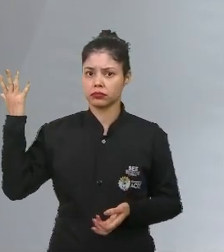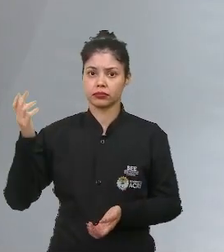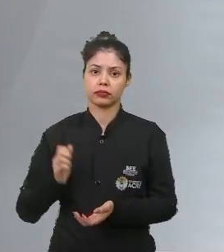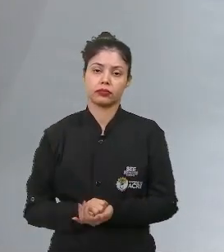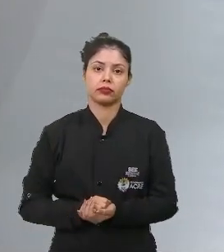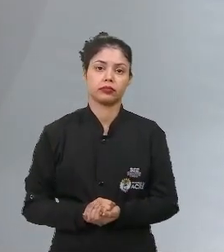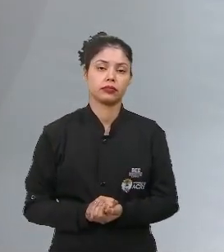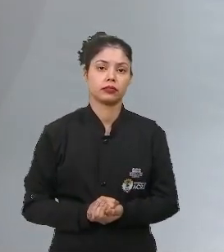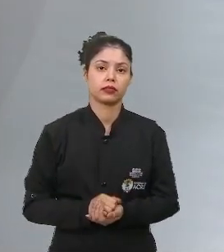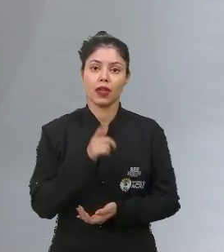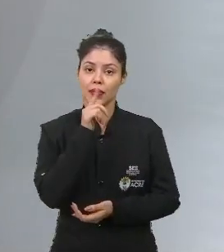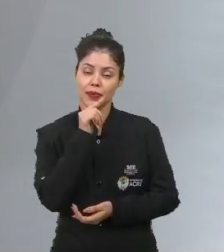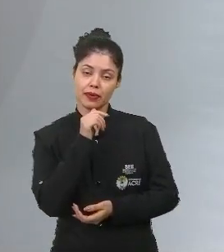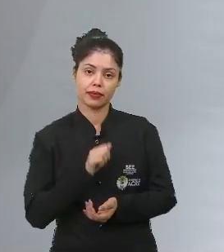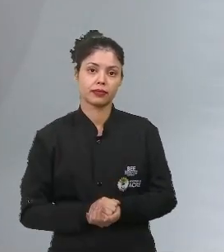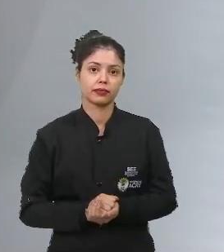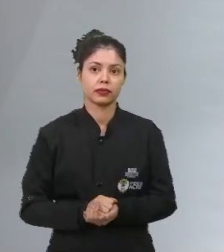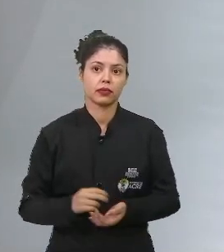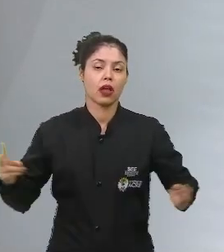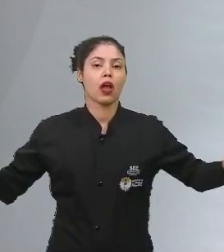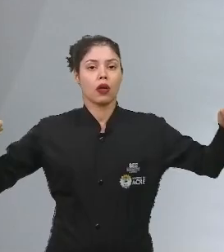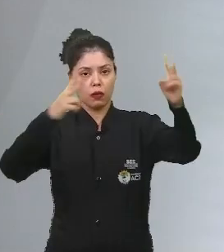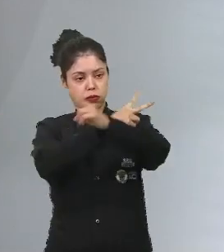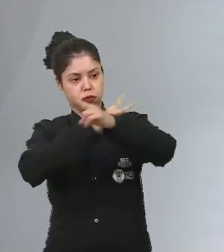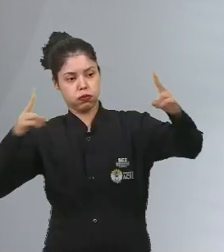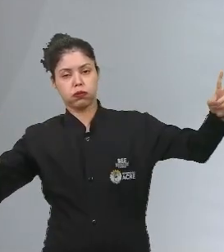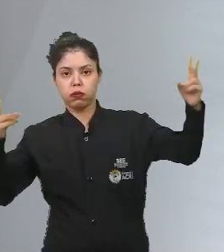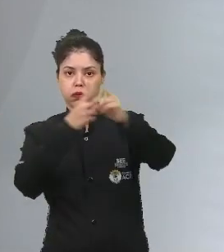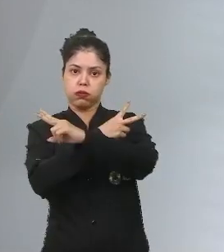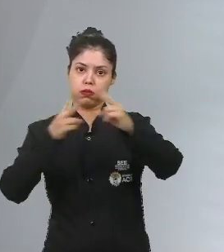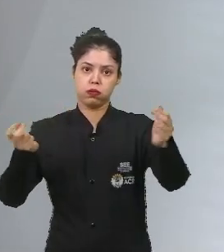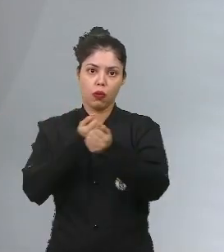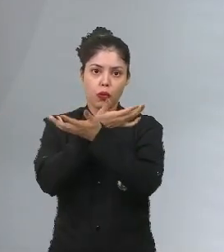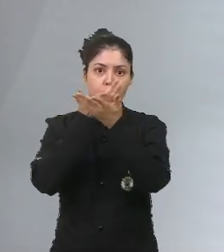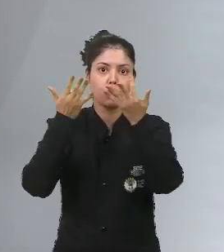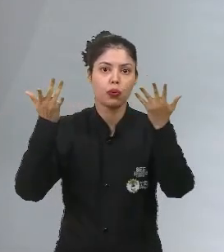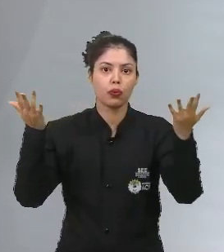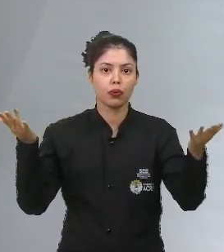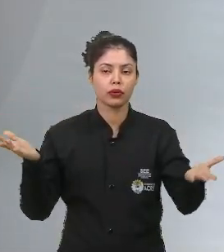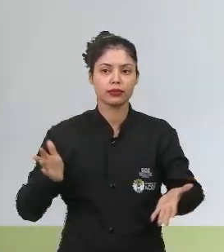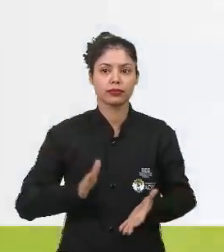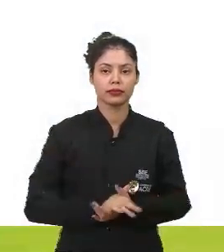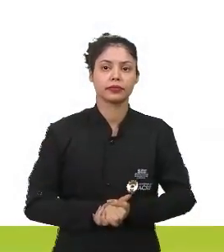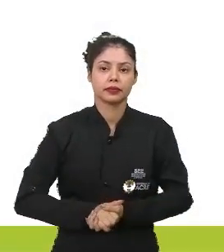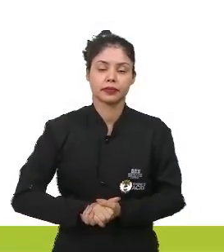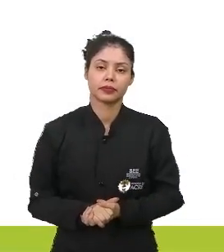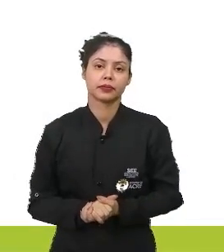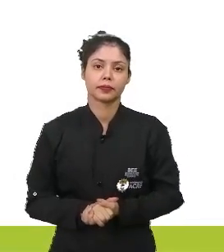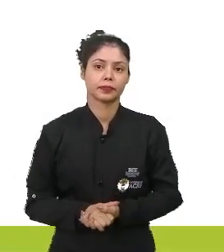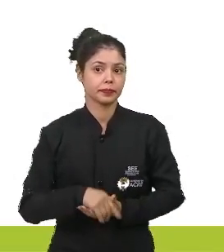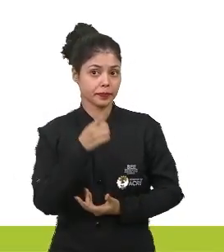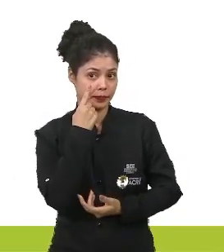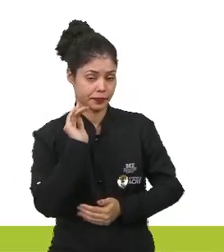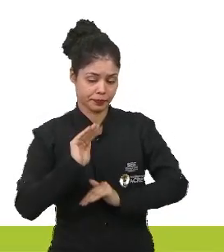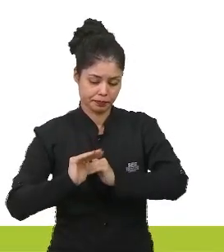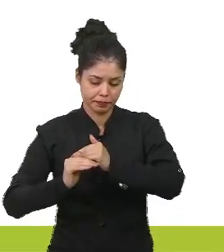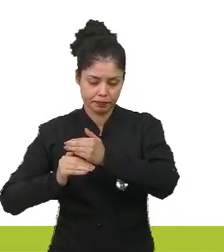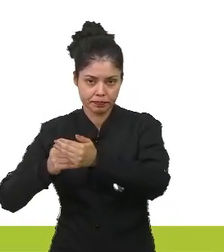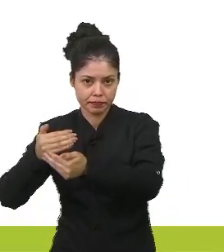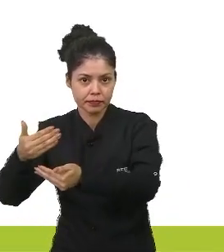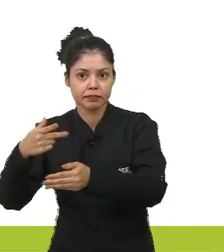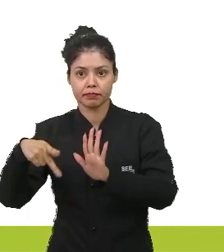Pode ser com a água ou então pode ser com o vento. Ok? Beleza. Então tá, nos processos